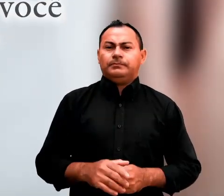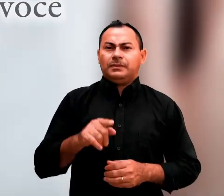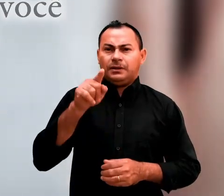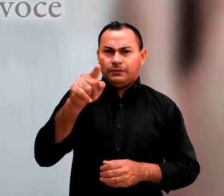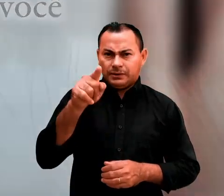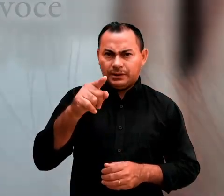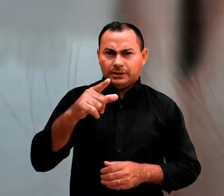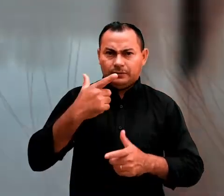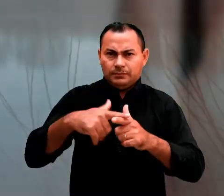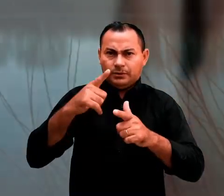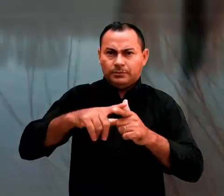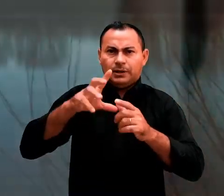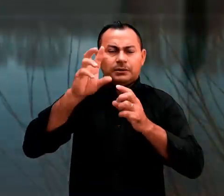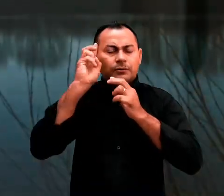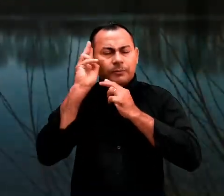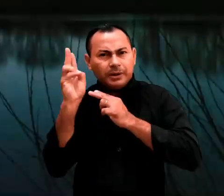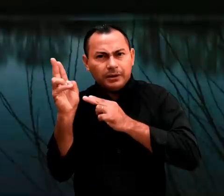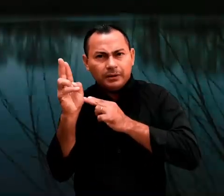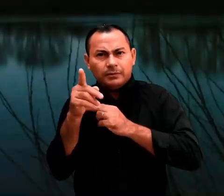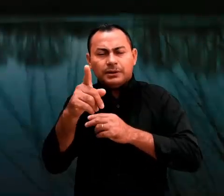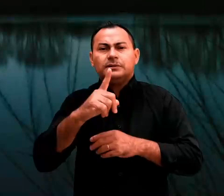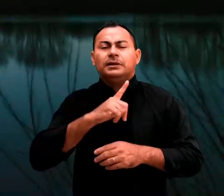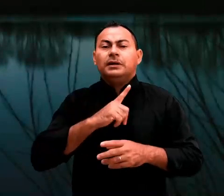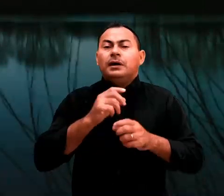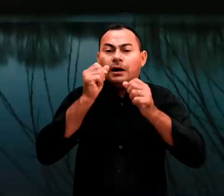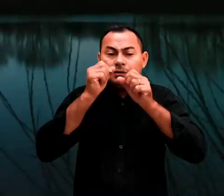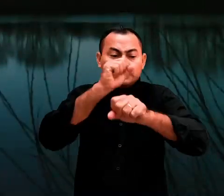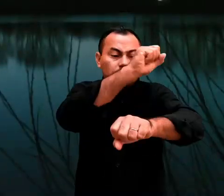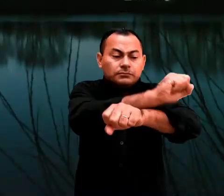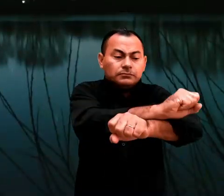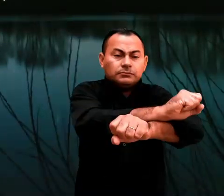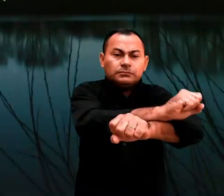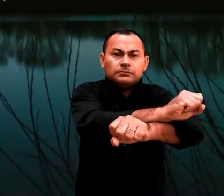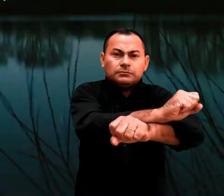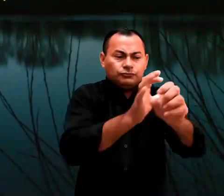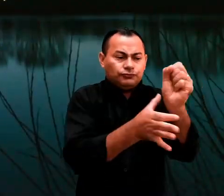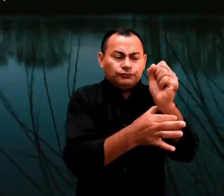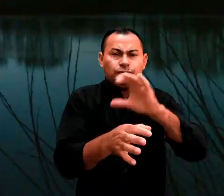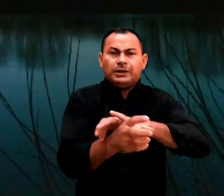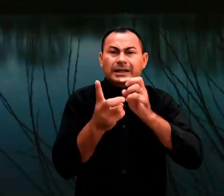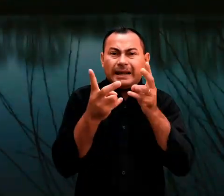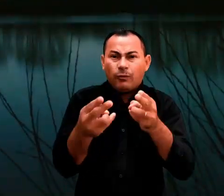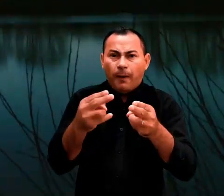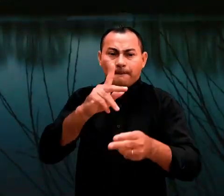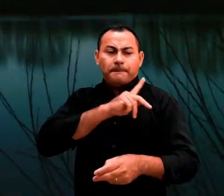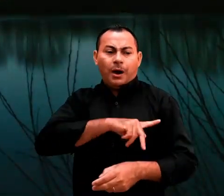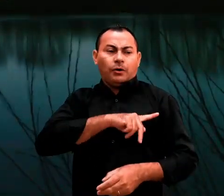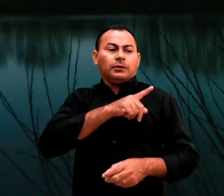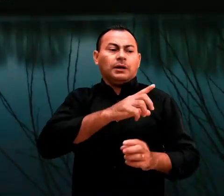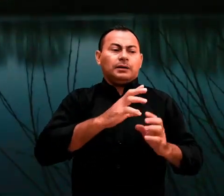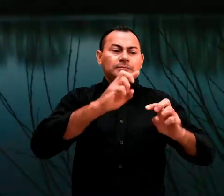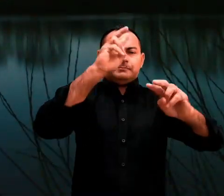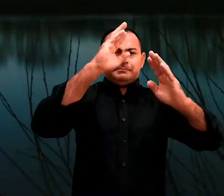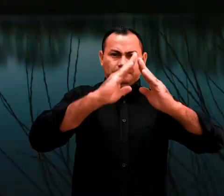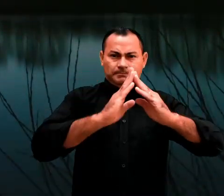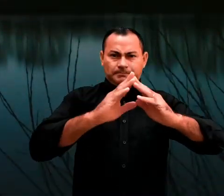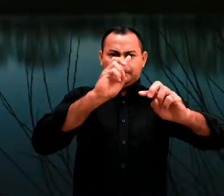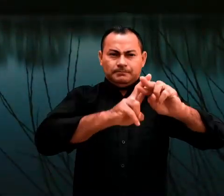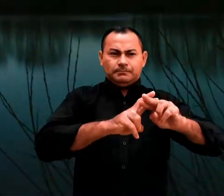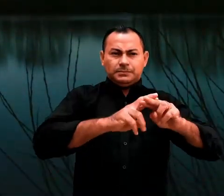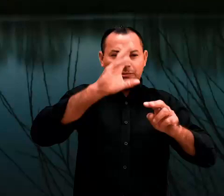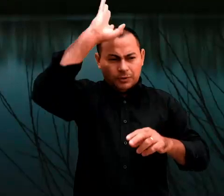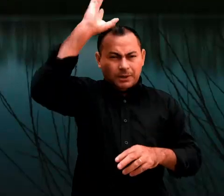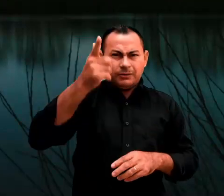Você tem problemas para dormir? Se você estivesse acorrentado, como Paulo estava naquela prisão de Roma, você acha que